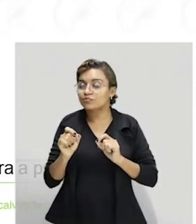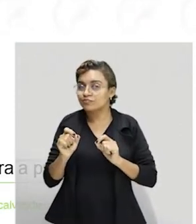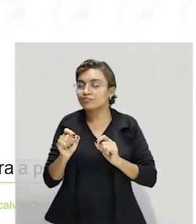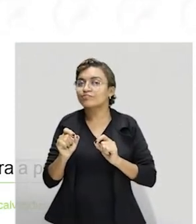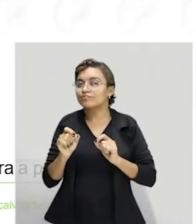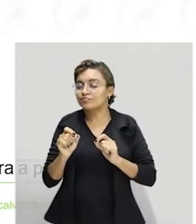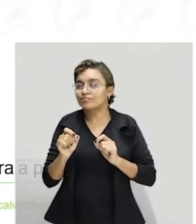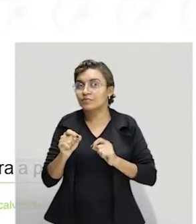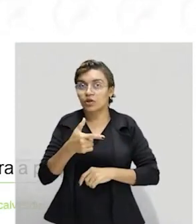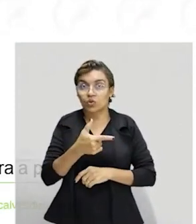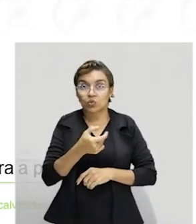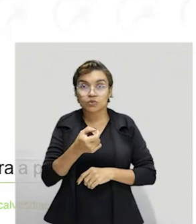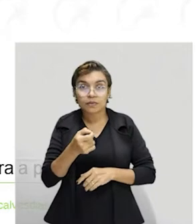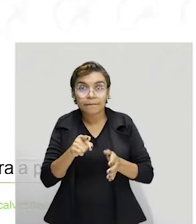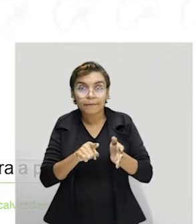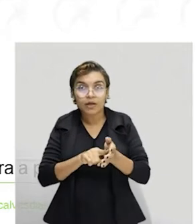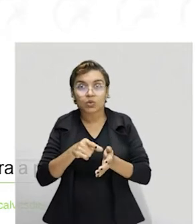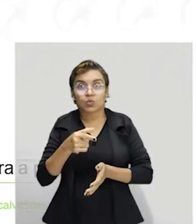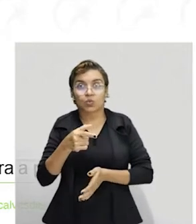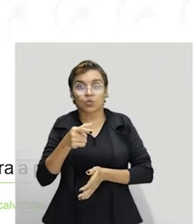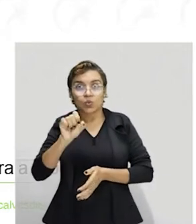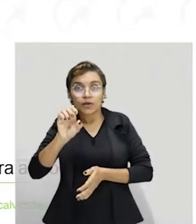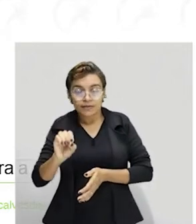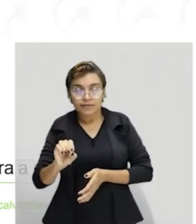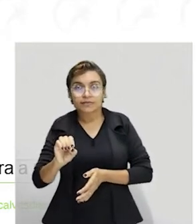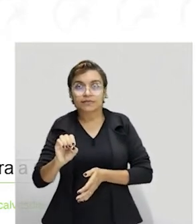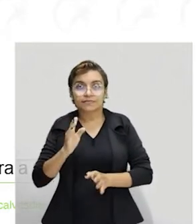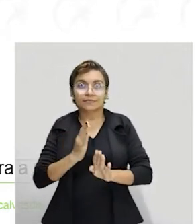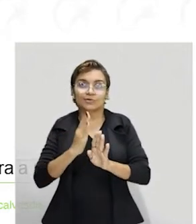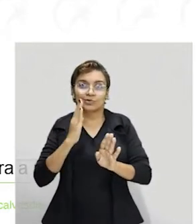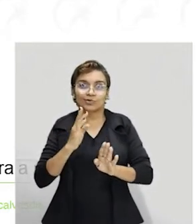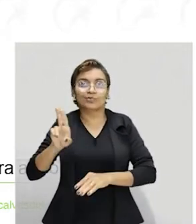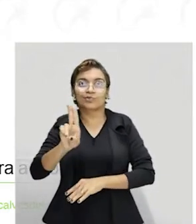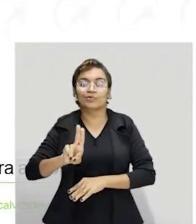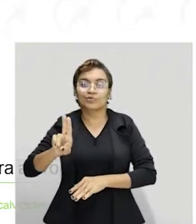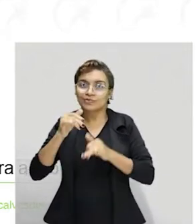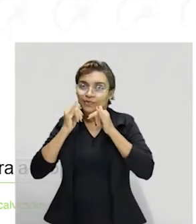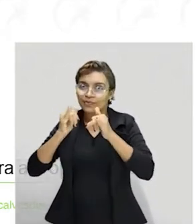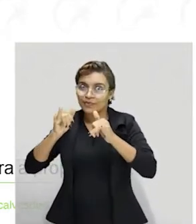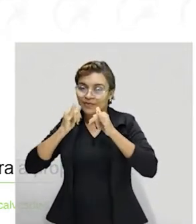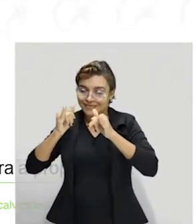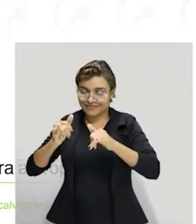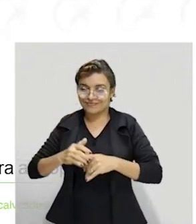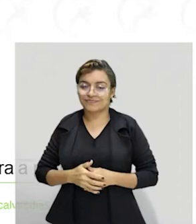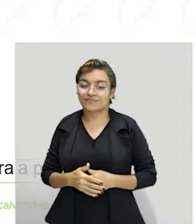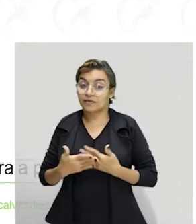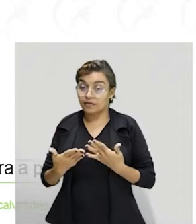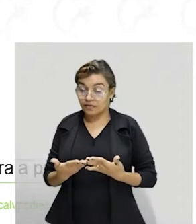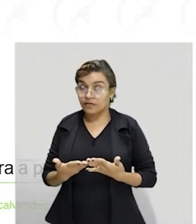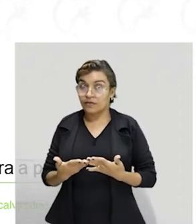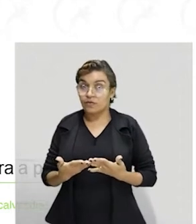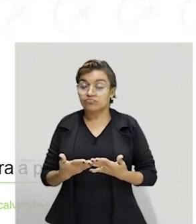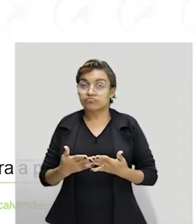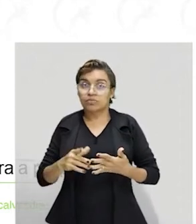200 menos esse 80, eu descubro o que ficou alocado para a propaganda. Então, no caso, lá no nosso